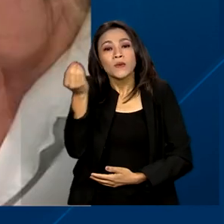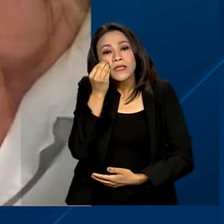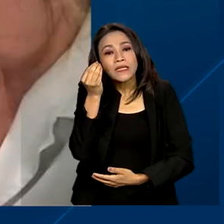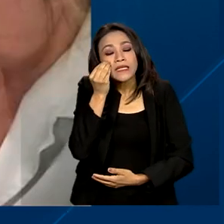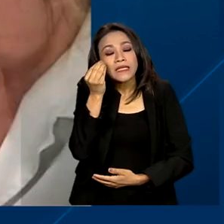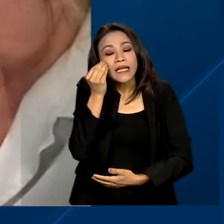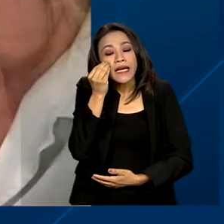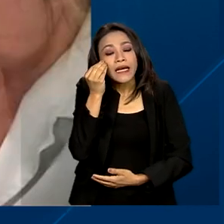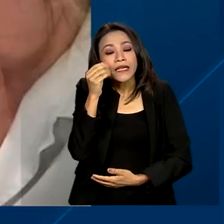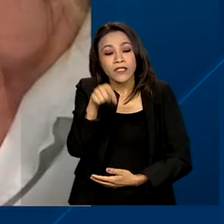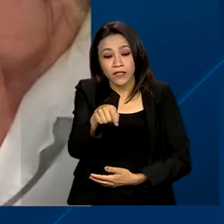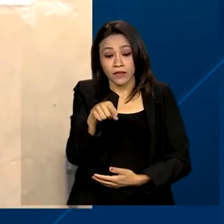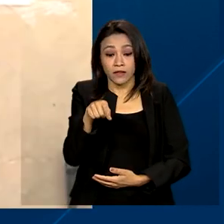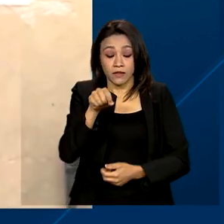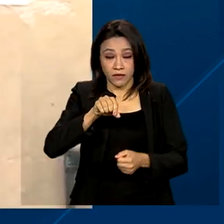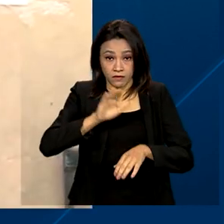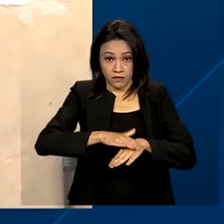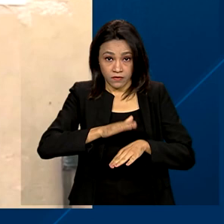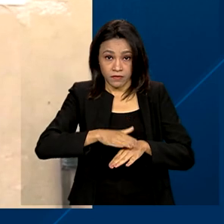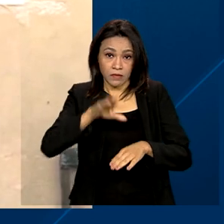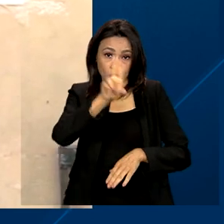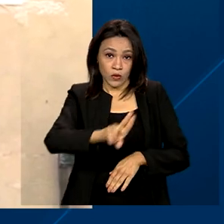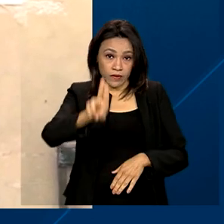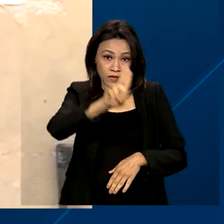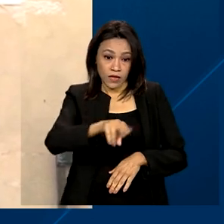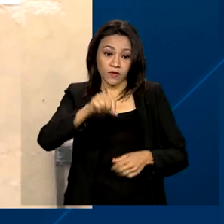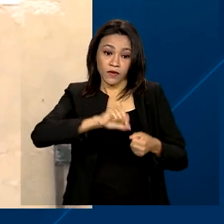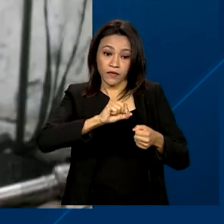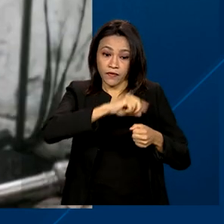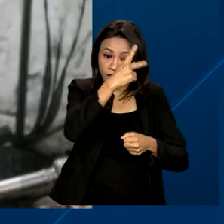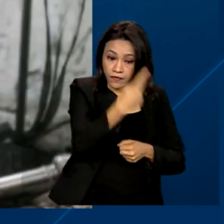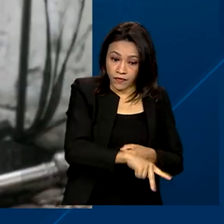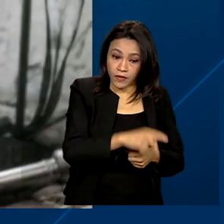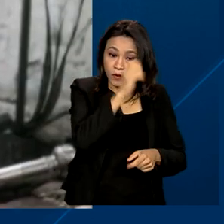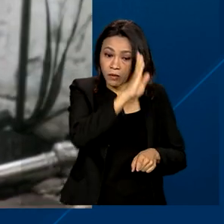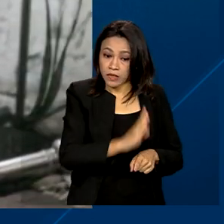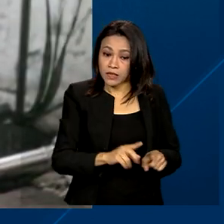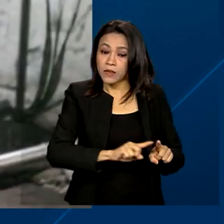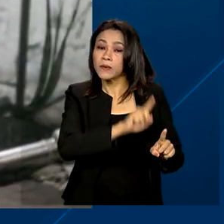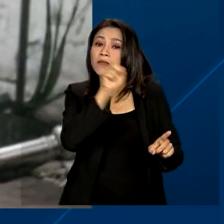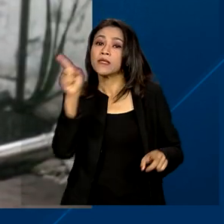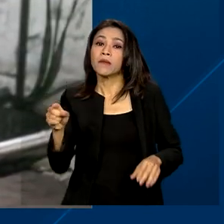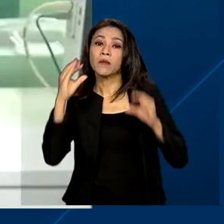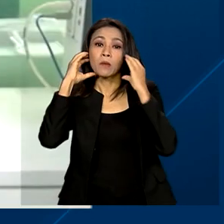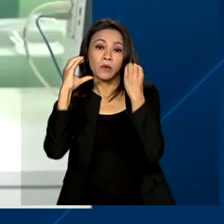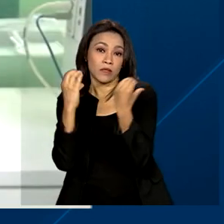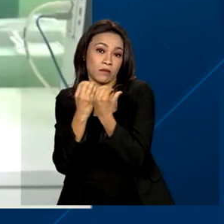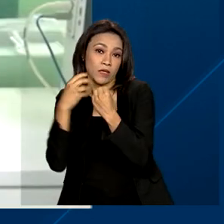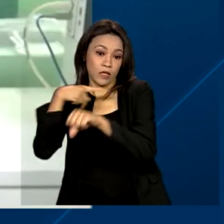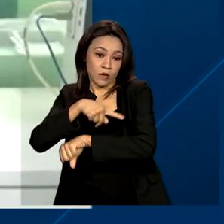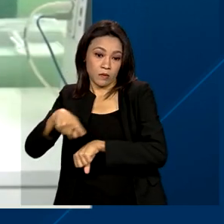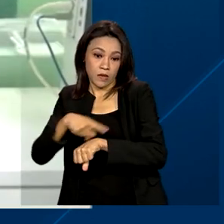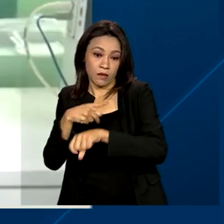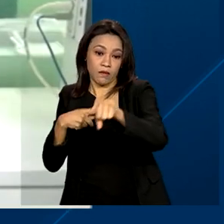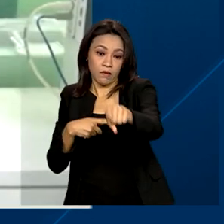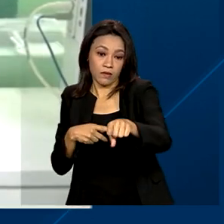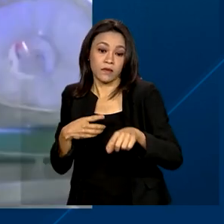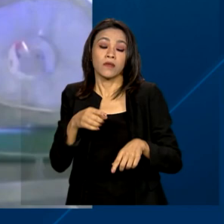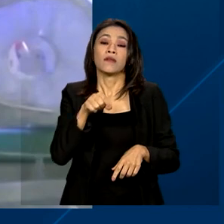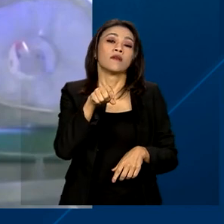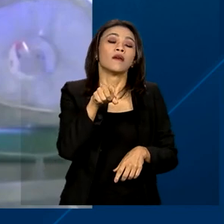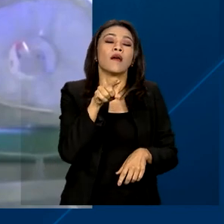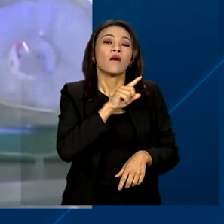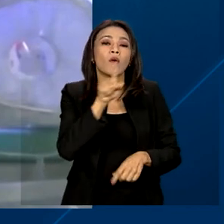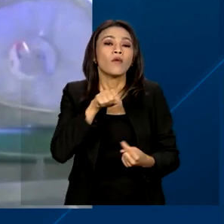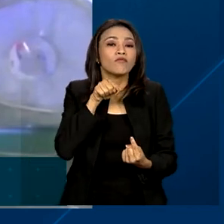Universidade Federal de Minas Gerais foram feitos no Brasil e em Moçambique. De baixo custo, ele foi desenvolvido de forma a